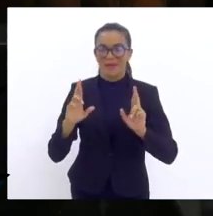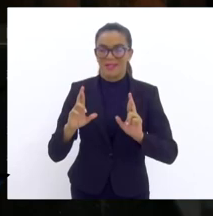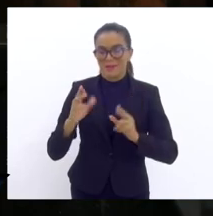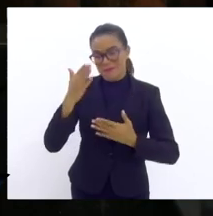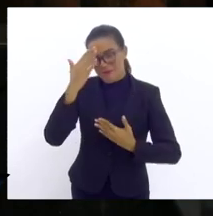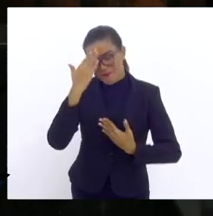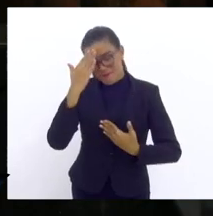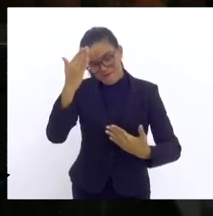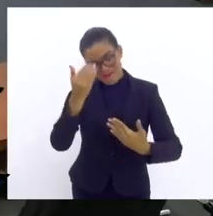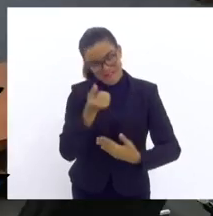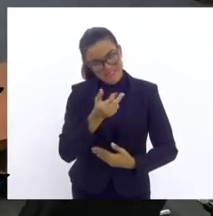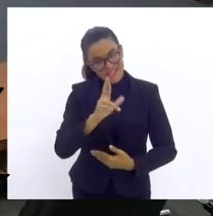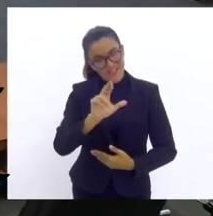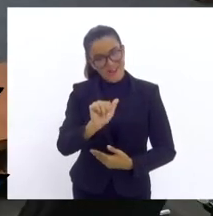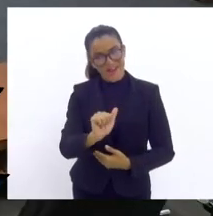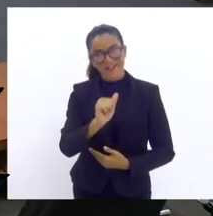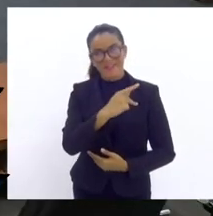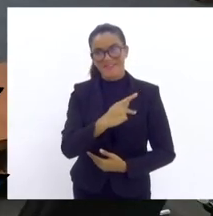obrigado, senhora presidente.